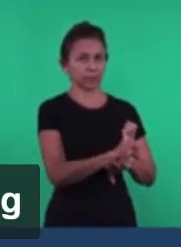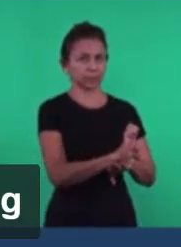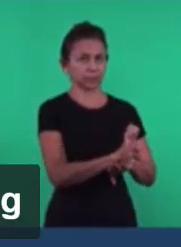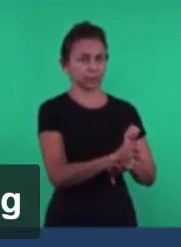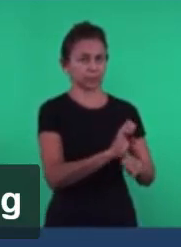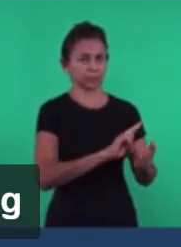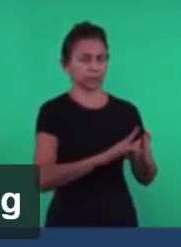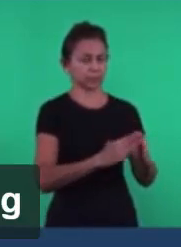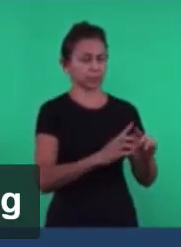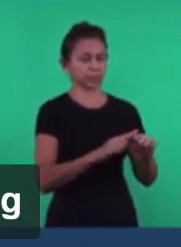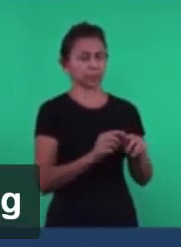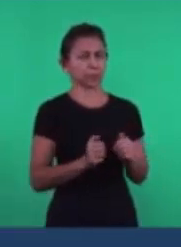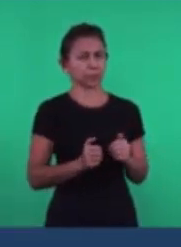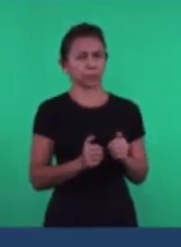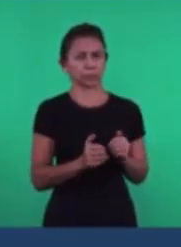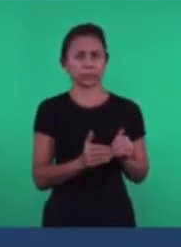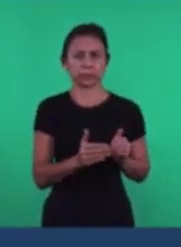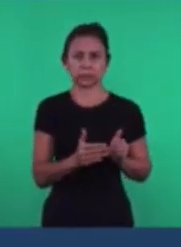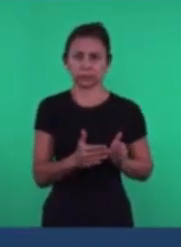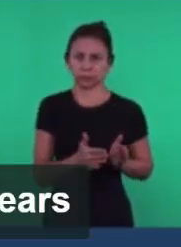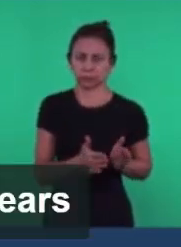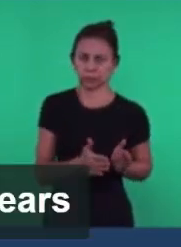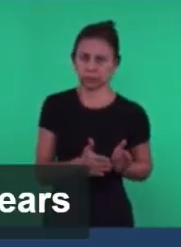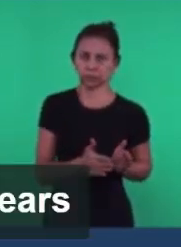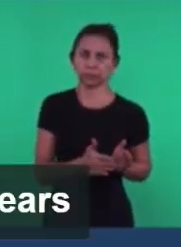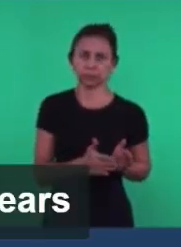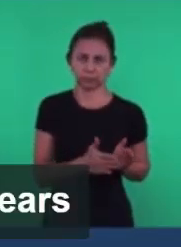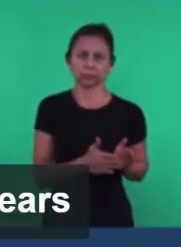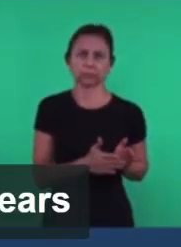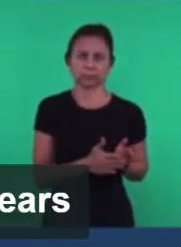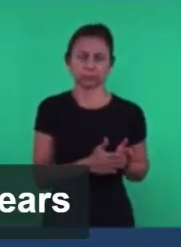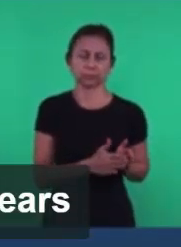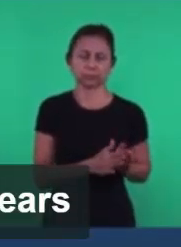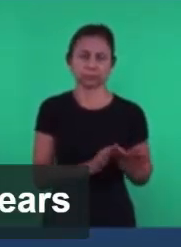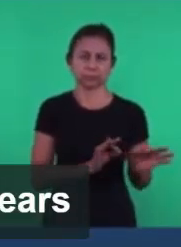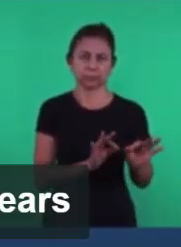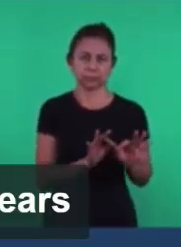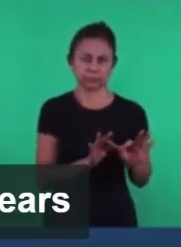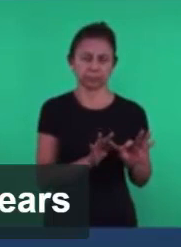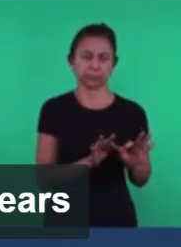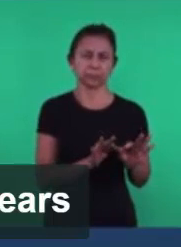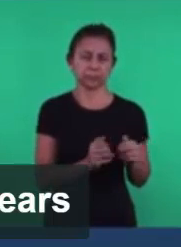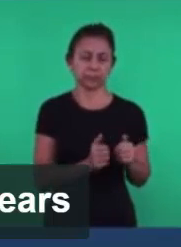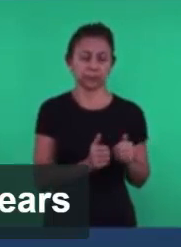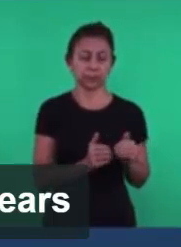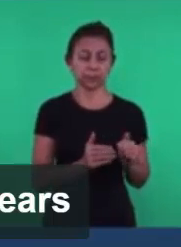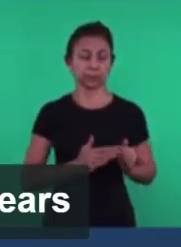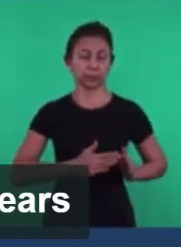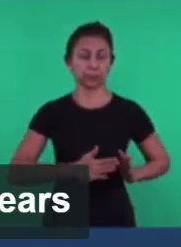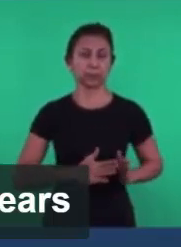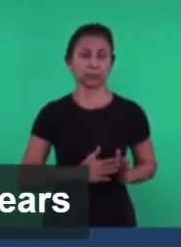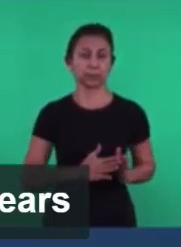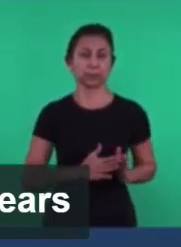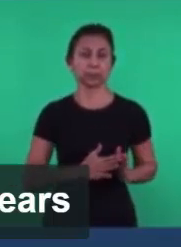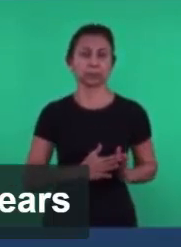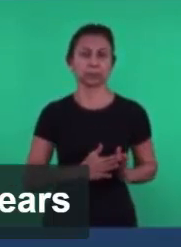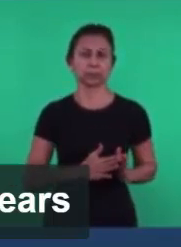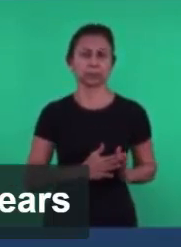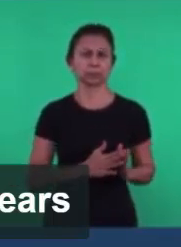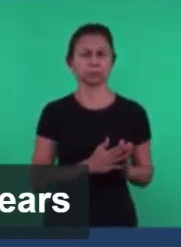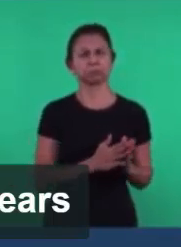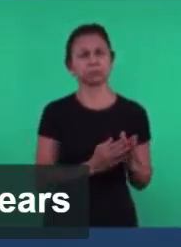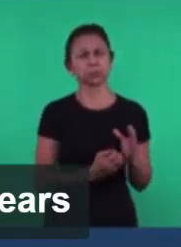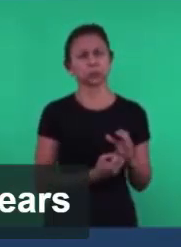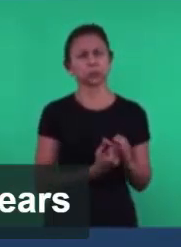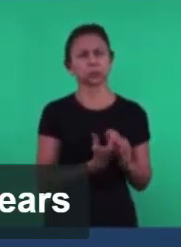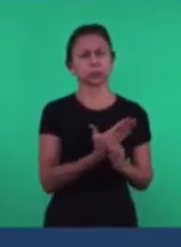iniciando Está no seu início Ela foi estabelecida Para viver Esses dois mil